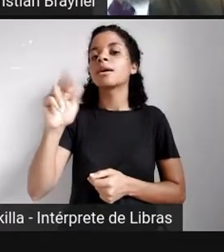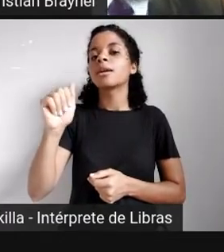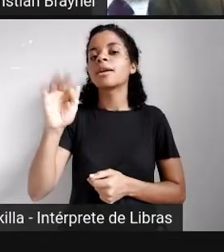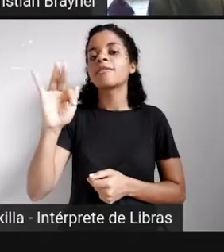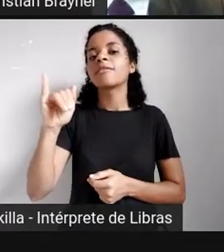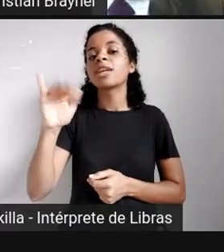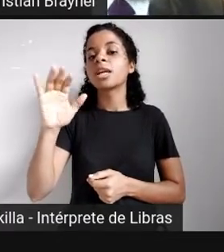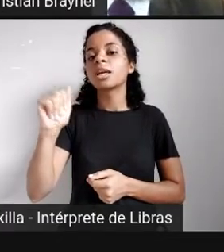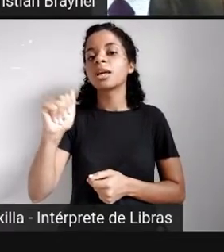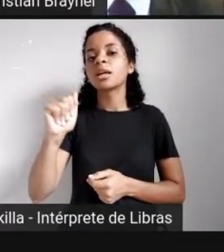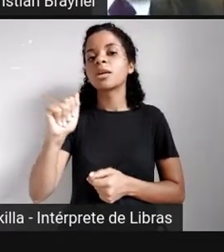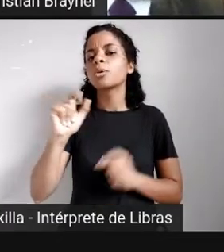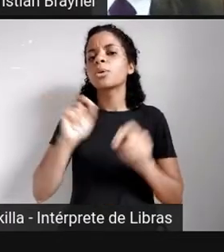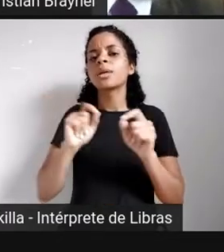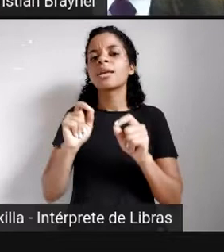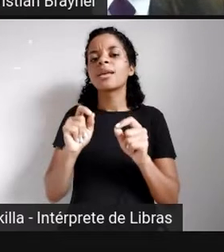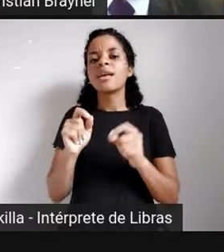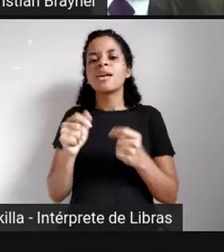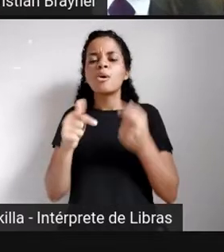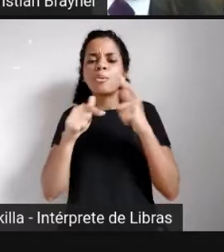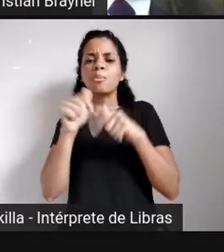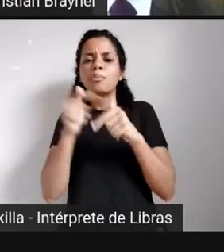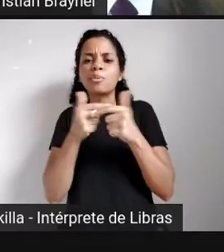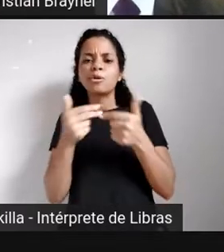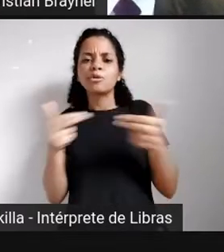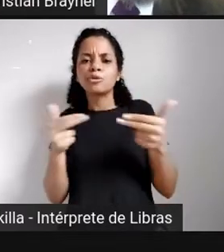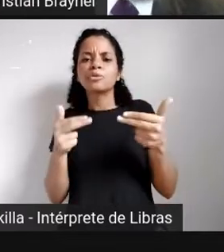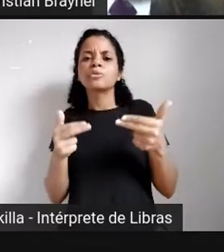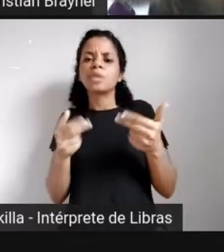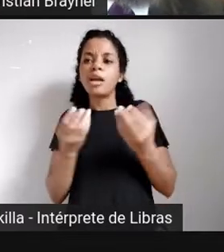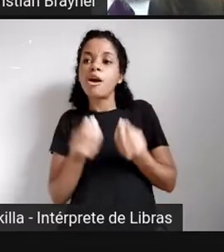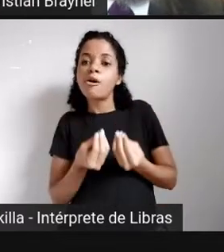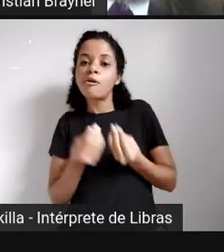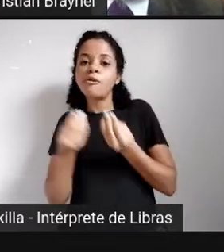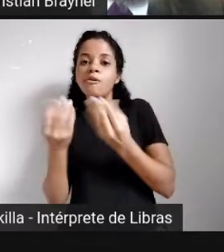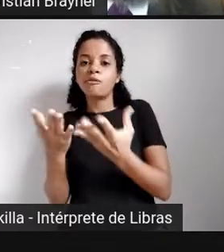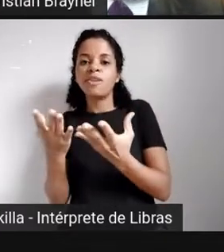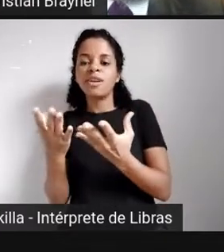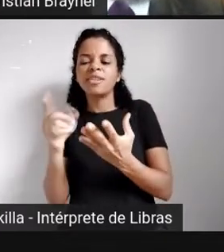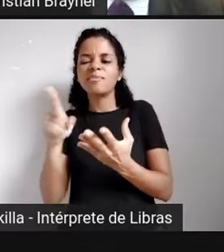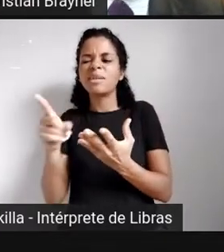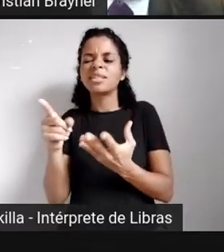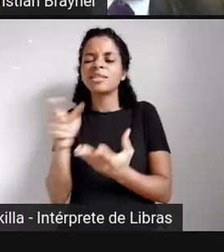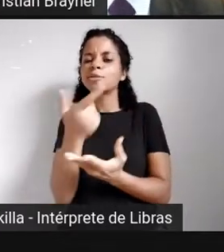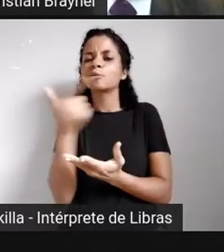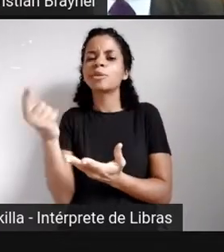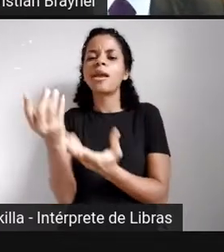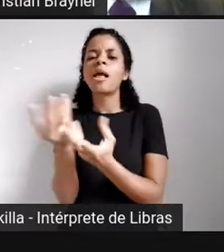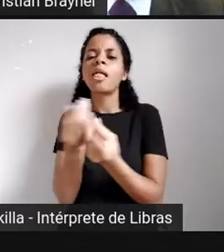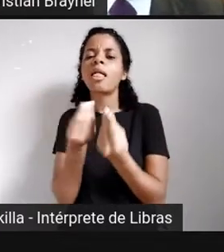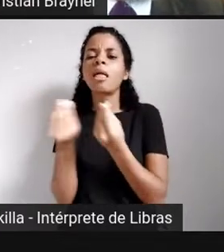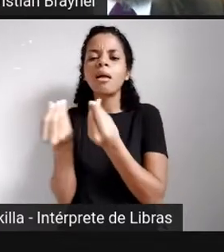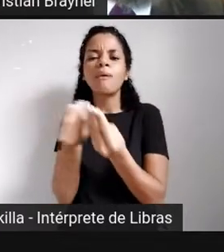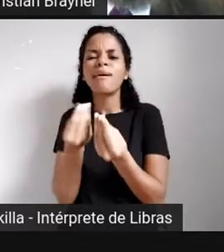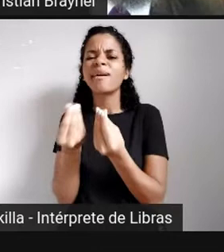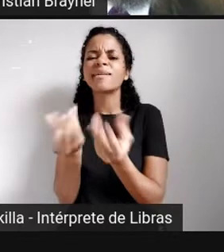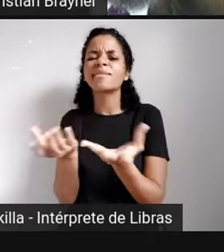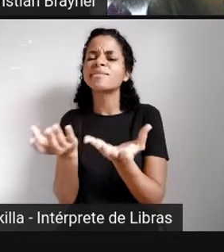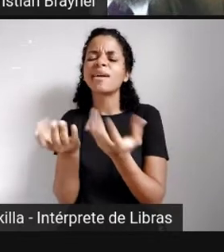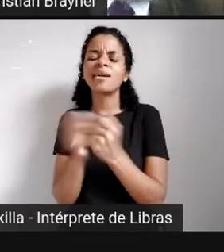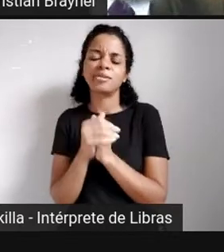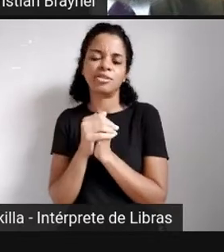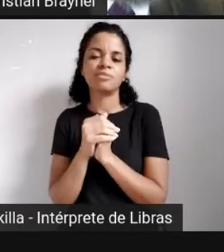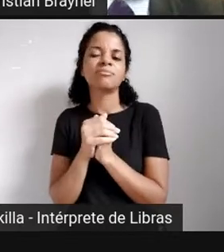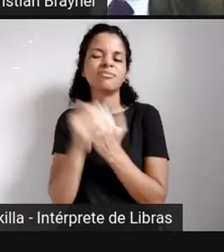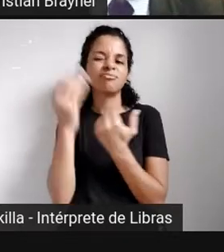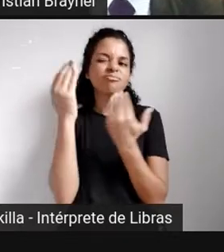é ofertado por uma unidade não exatamente a mais qualificada para fazê-lo. Então, a suspeita inicial era essa.